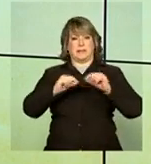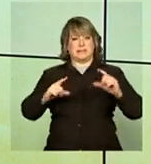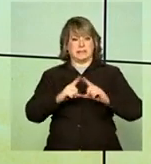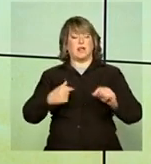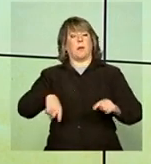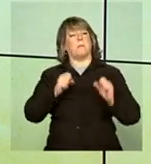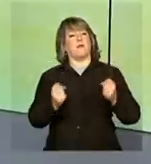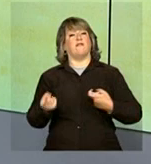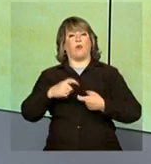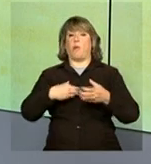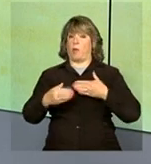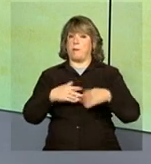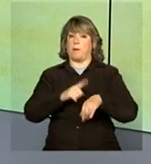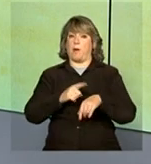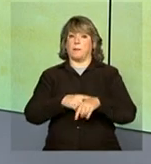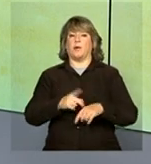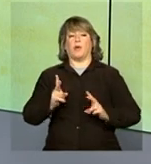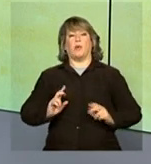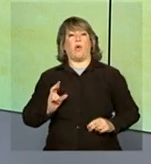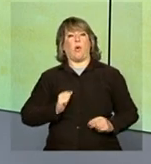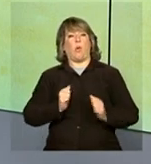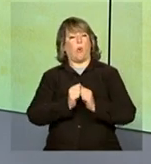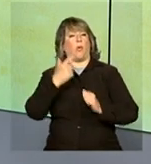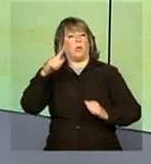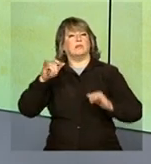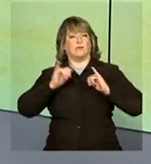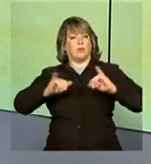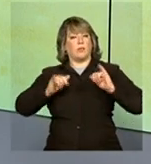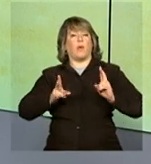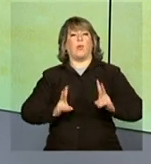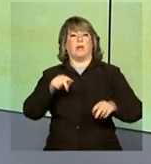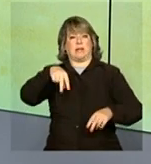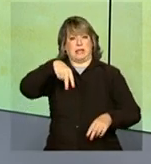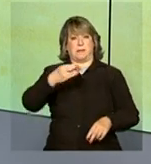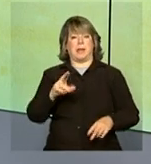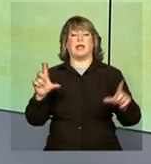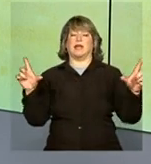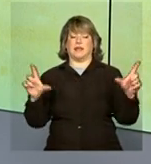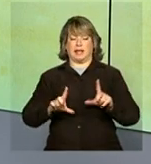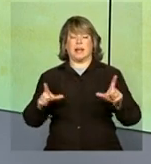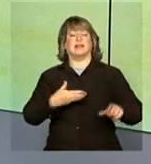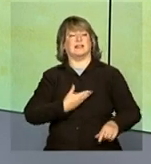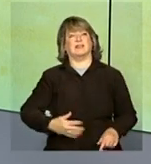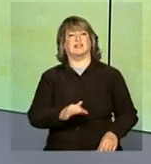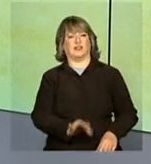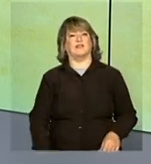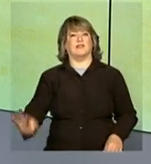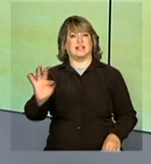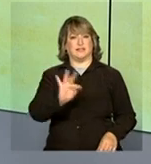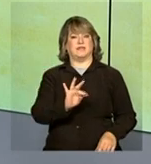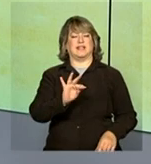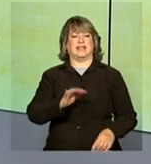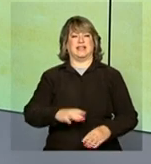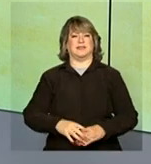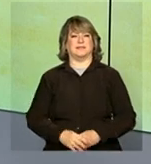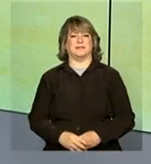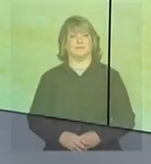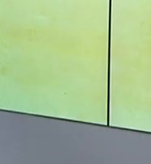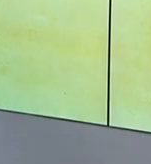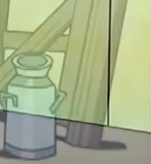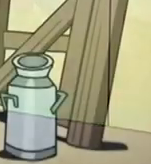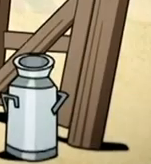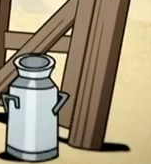E nós podemos voltar a qualquer momento com outras informações. Continue com a gente aqui na NBR, a TV do Governo Federal.